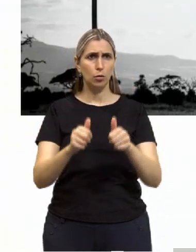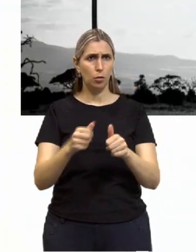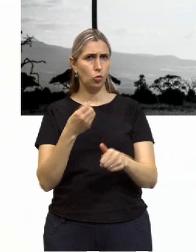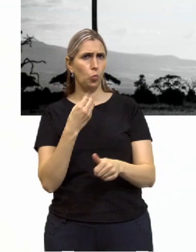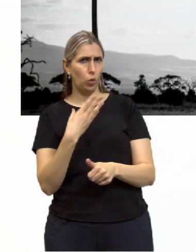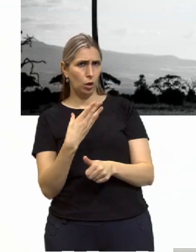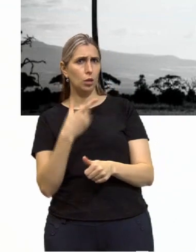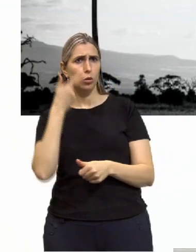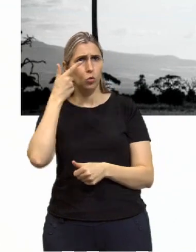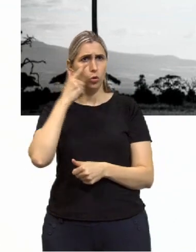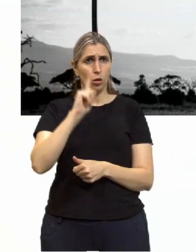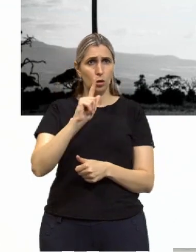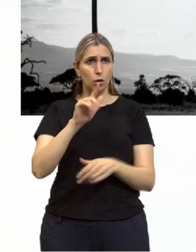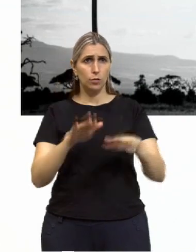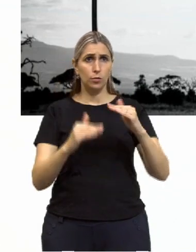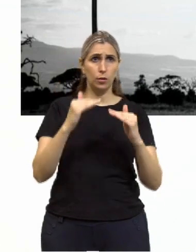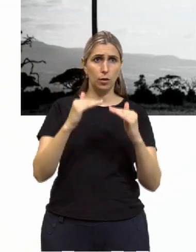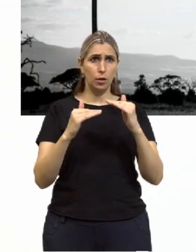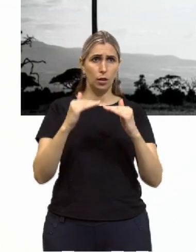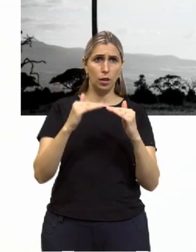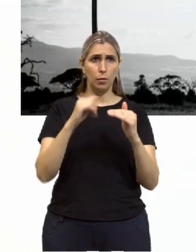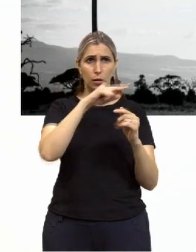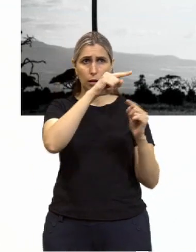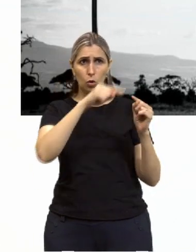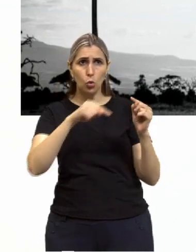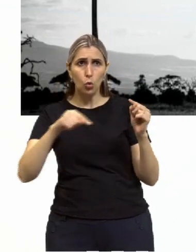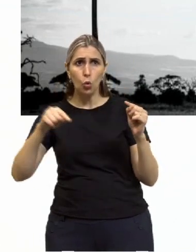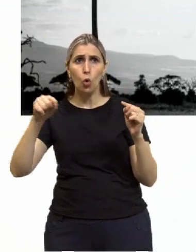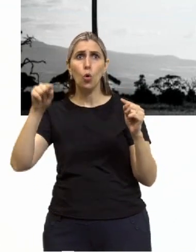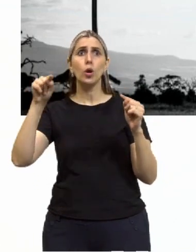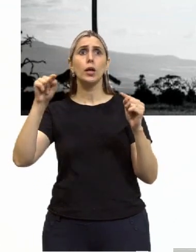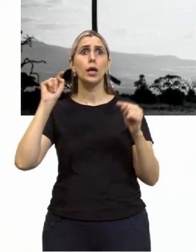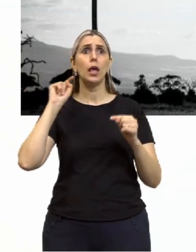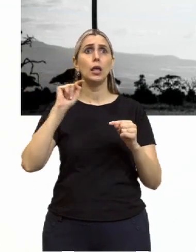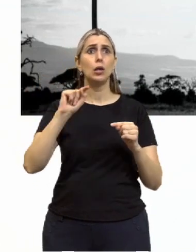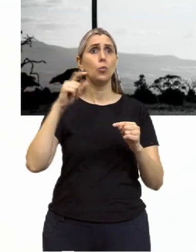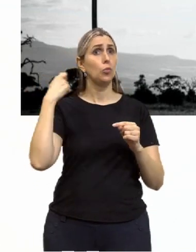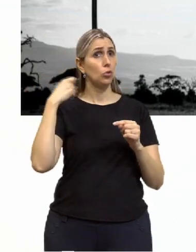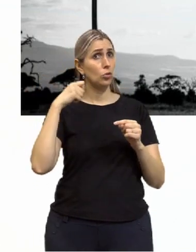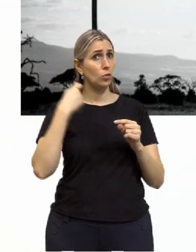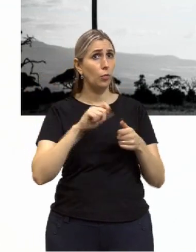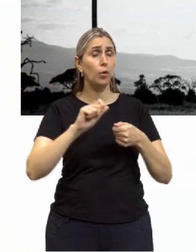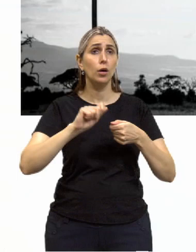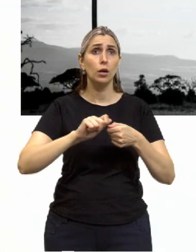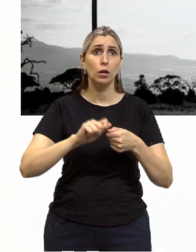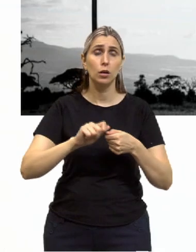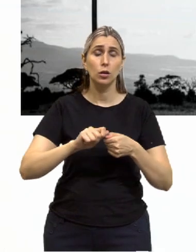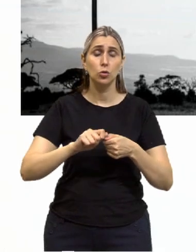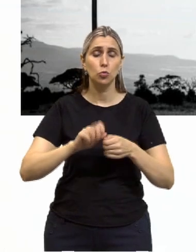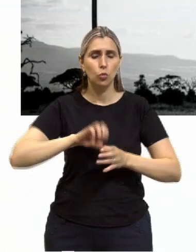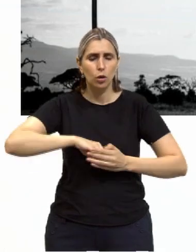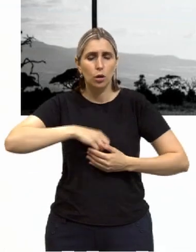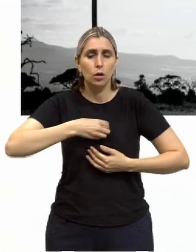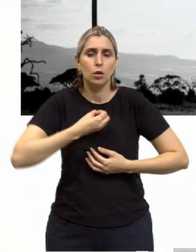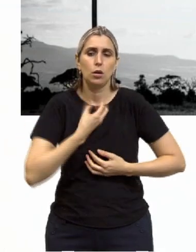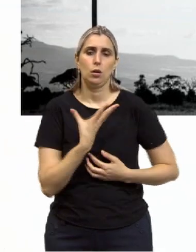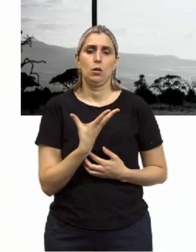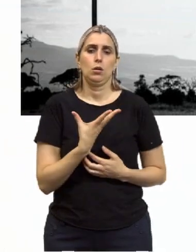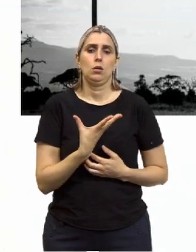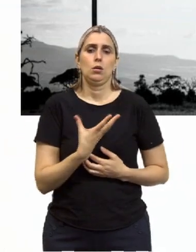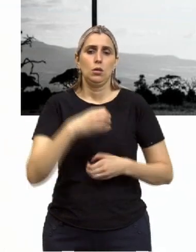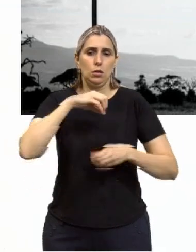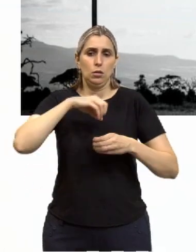bem, ele conseguiu equilibrar-se sobre essa corda. É isso que precisamos fazer. E isso será a virtude dentro das nossas